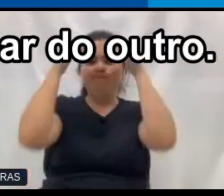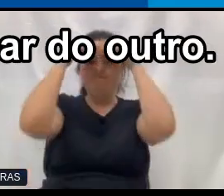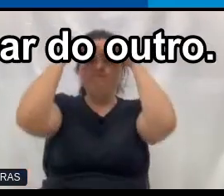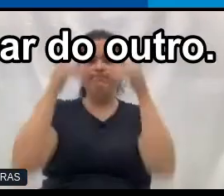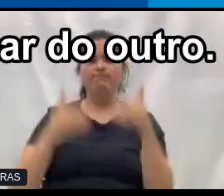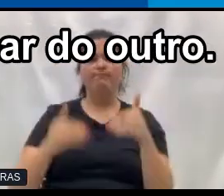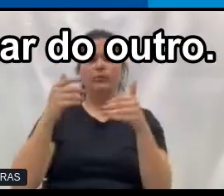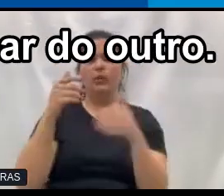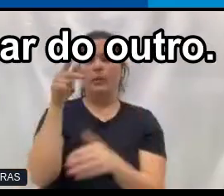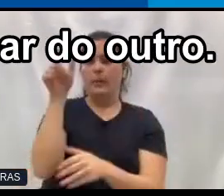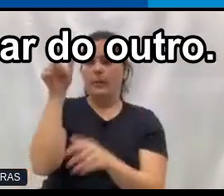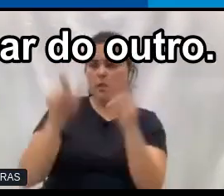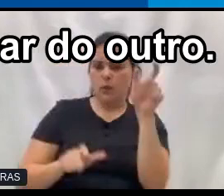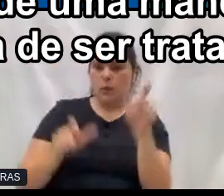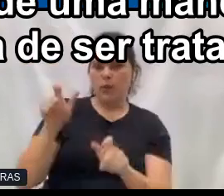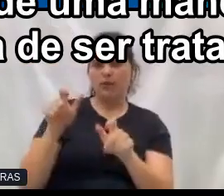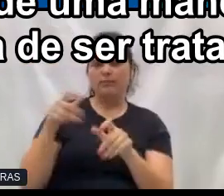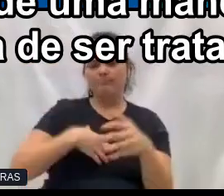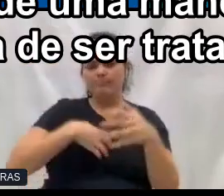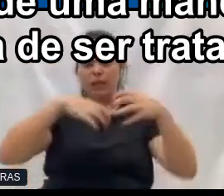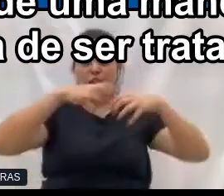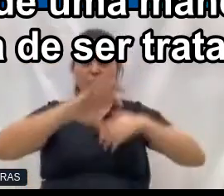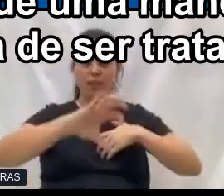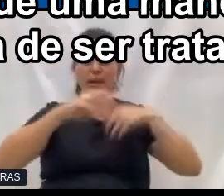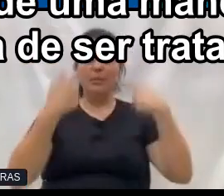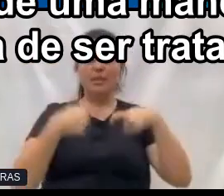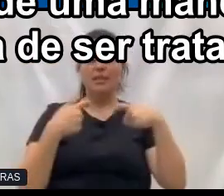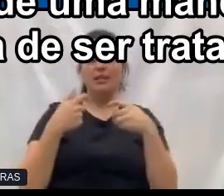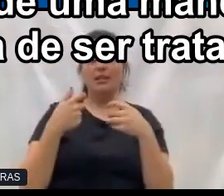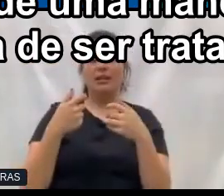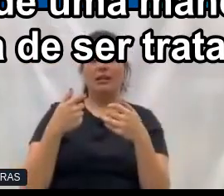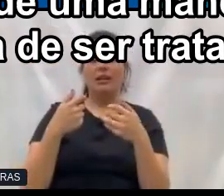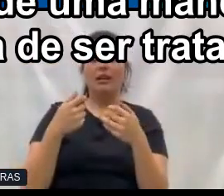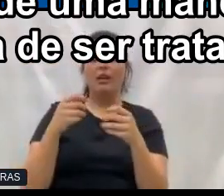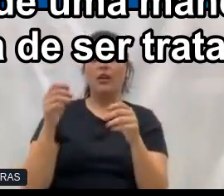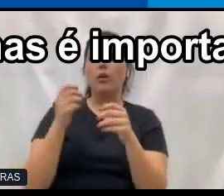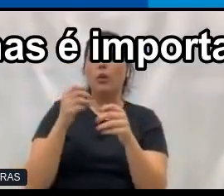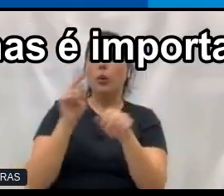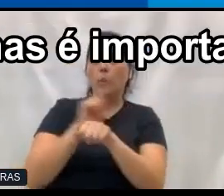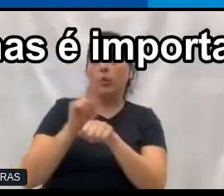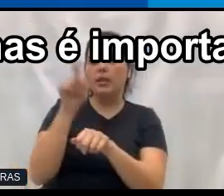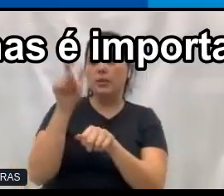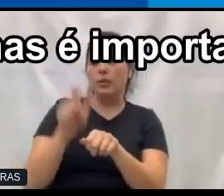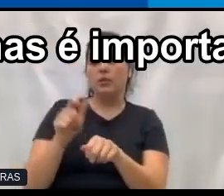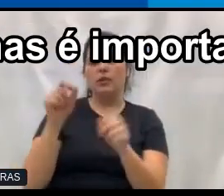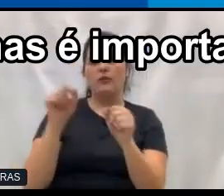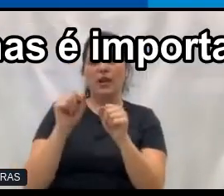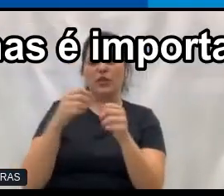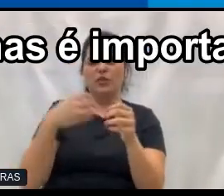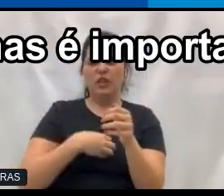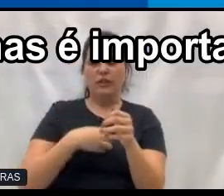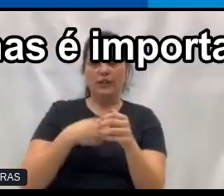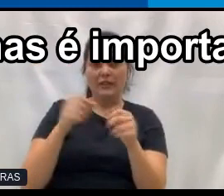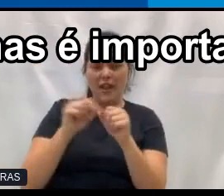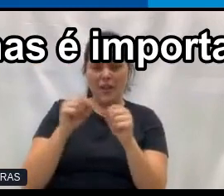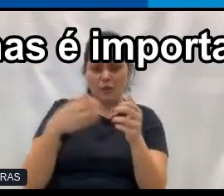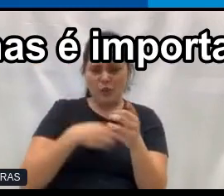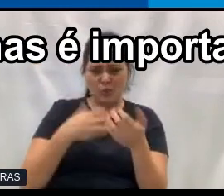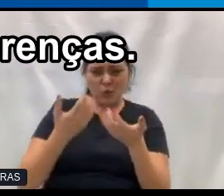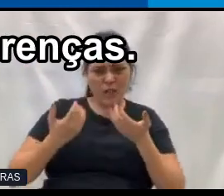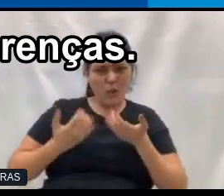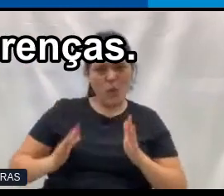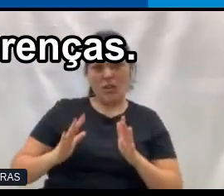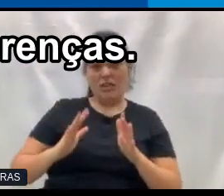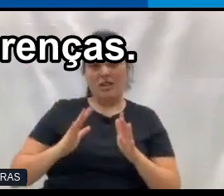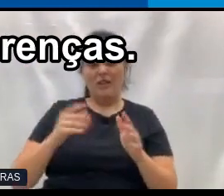pessoas, se coloque no lugar do outro, não trate as pessoas de uma maneira que você não gostaria de ser tratado, isso deveria ser o básico, mas é importante